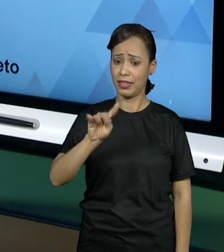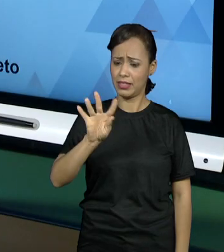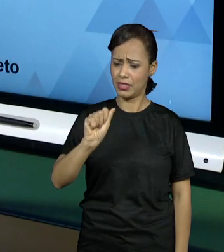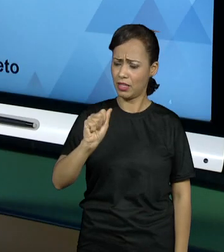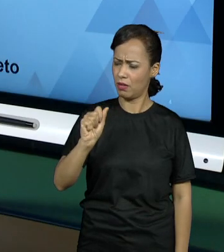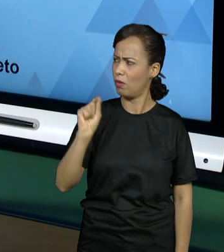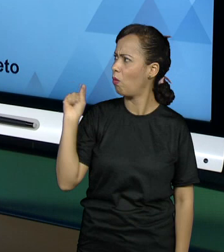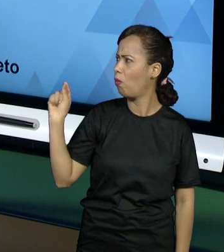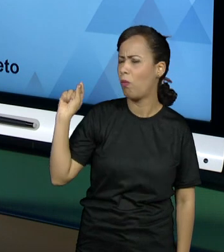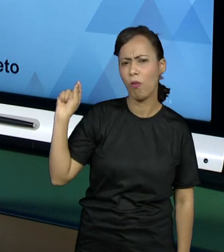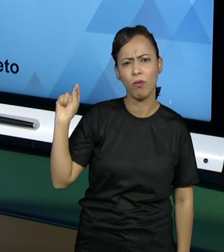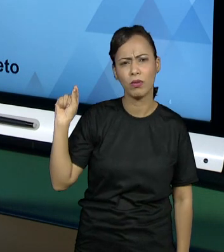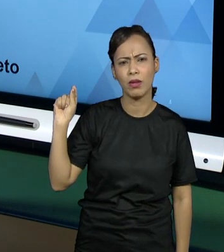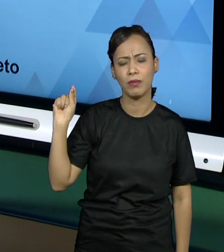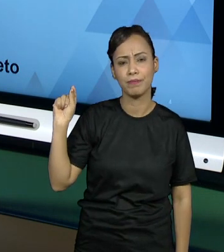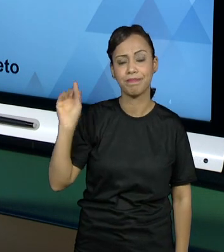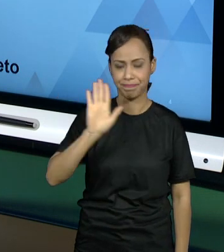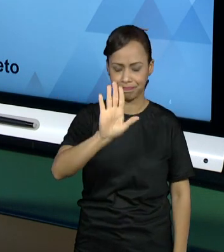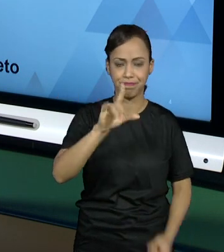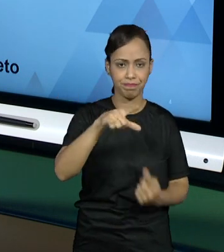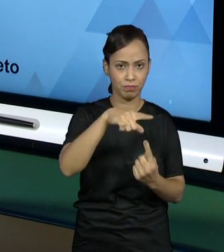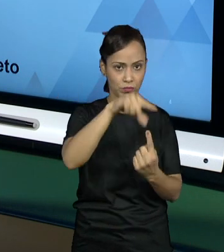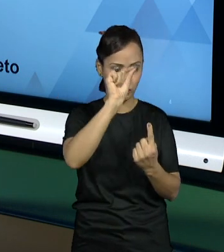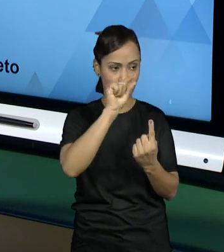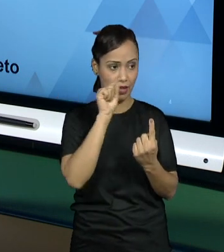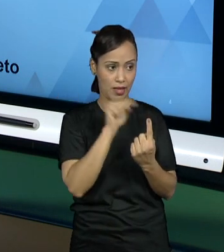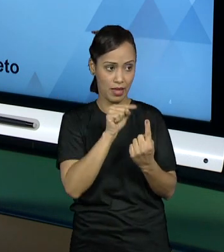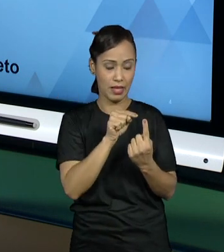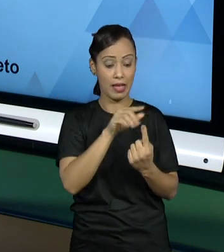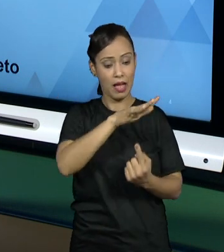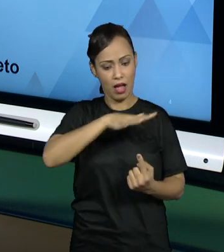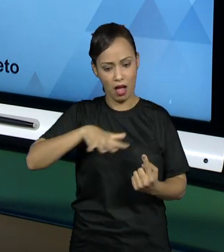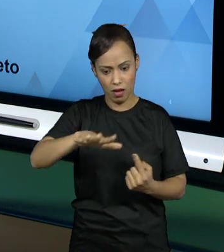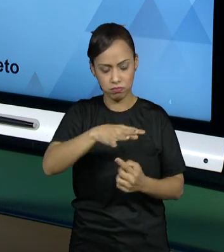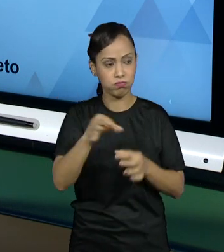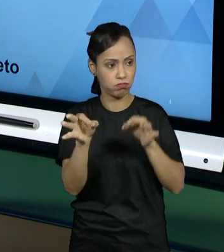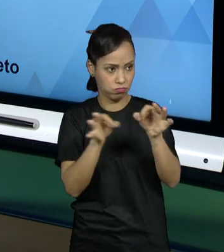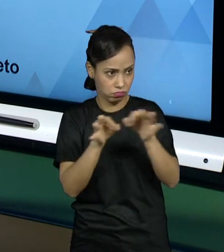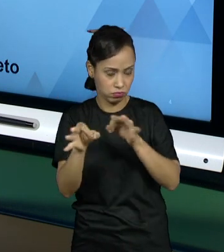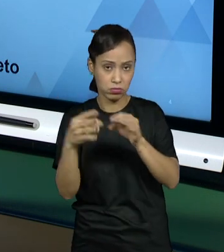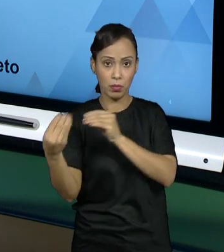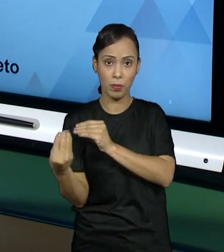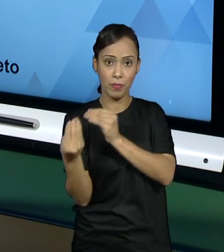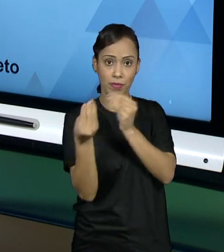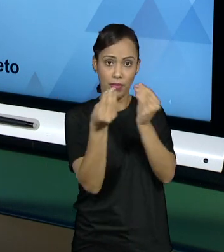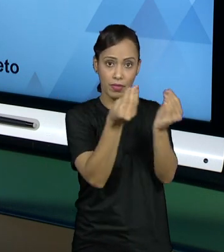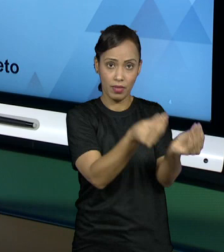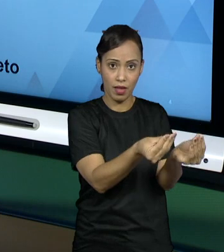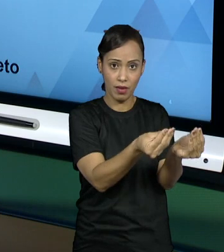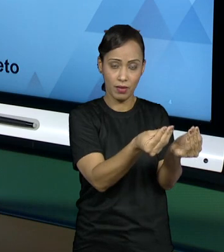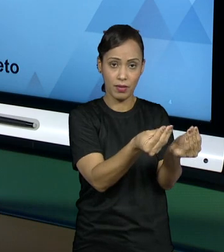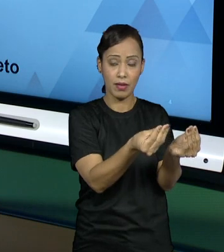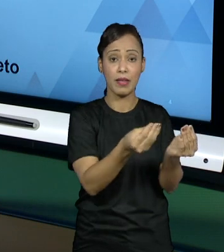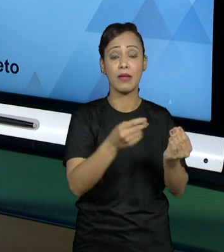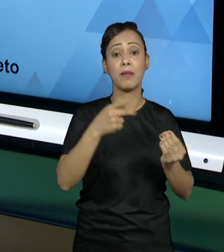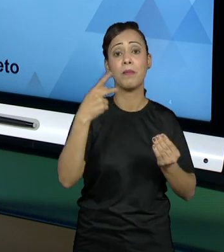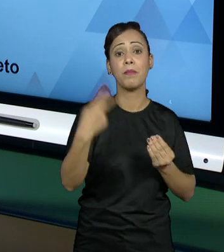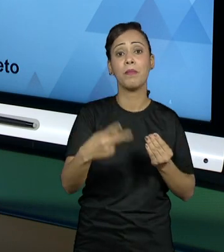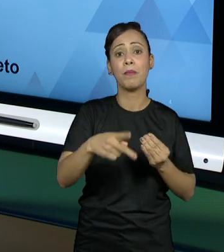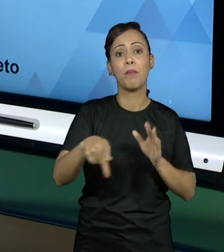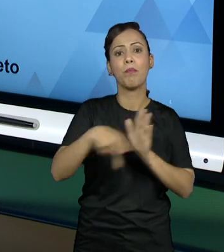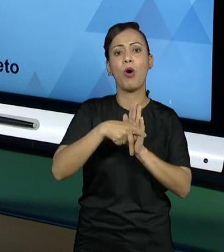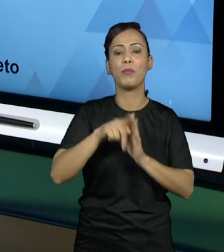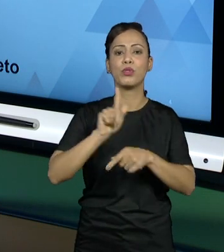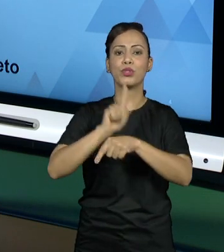escolher uma área, um projeto a ser desenvolvido, dentro da área de gestão